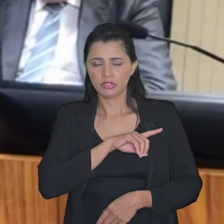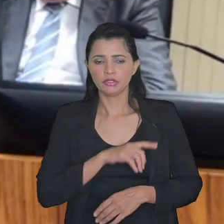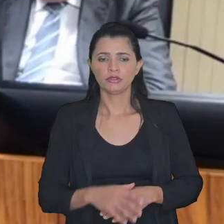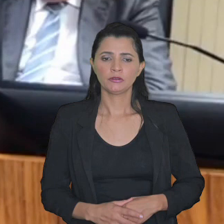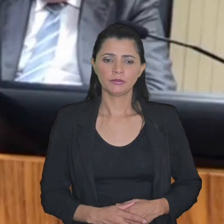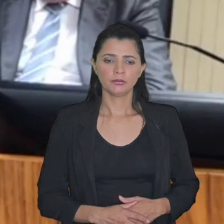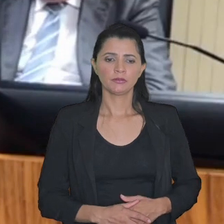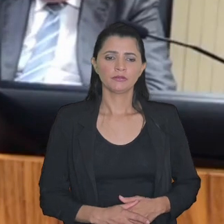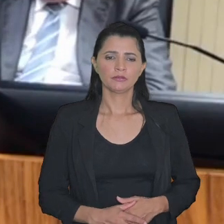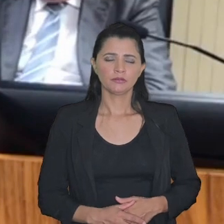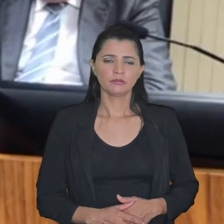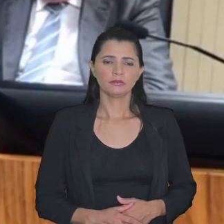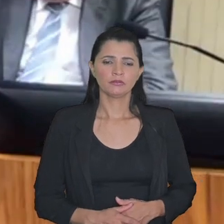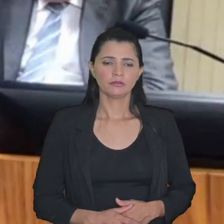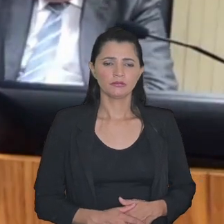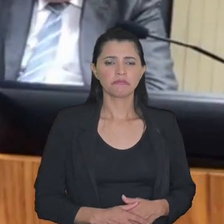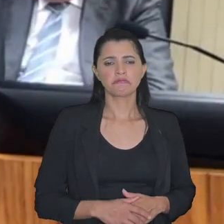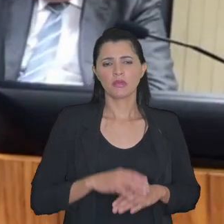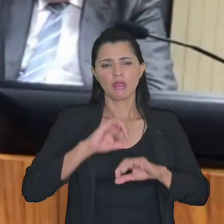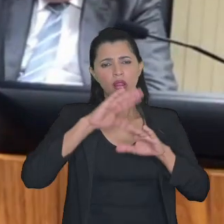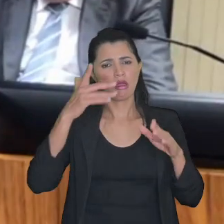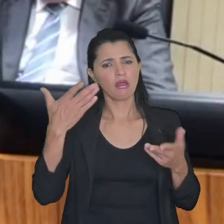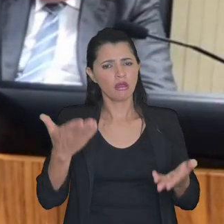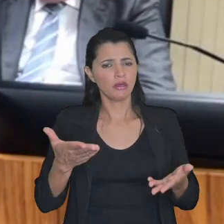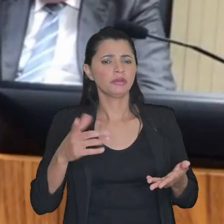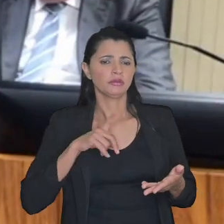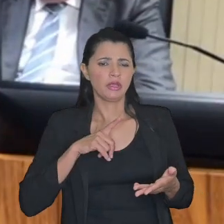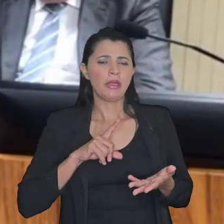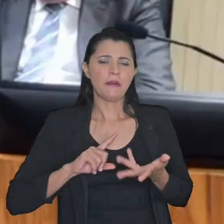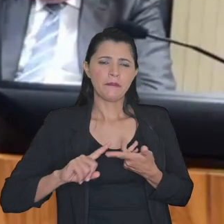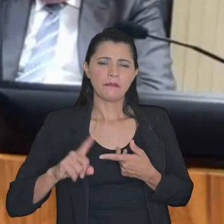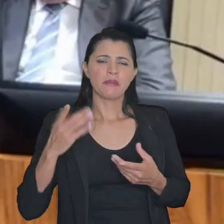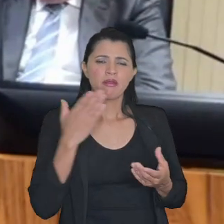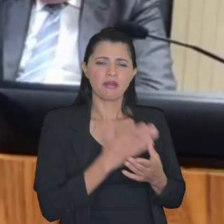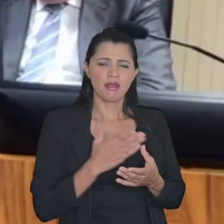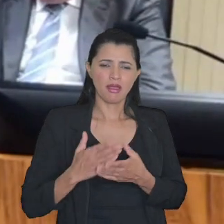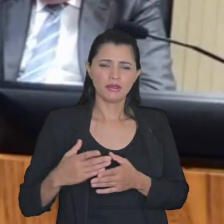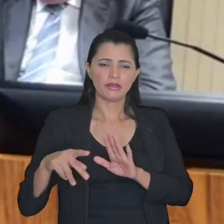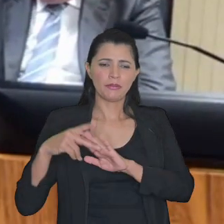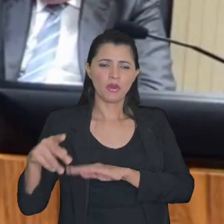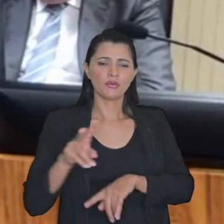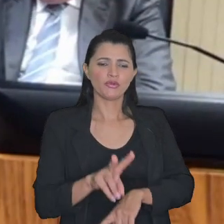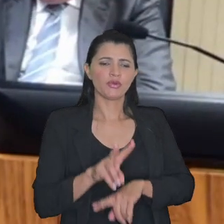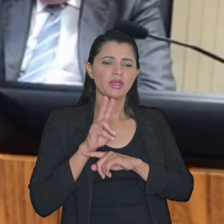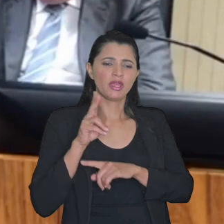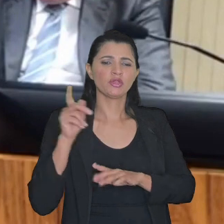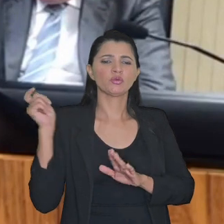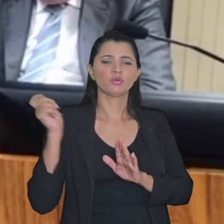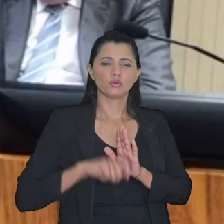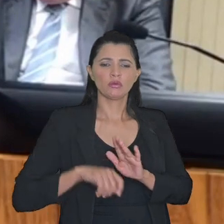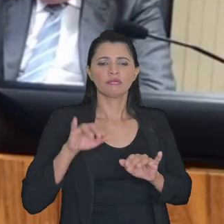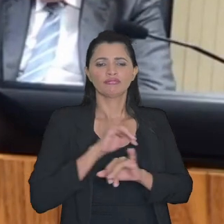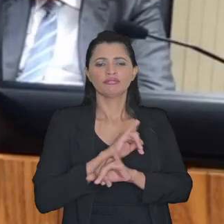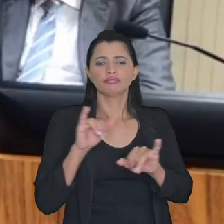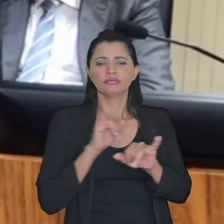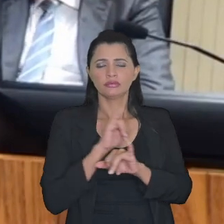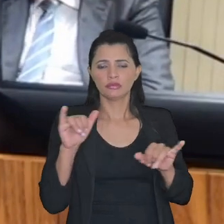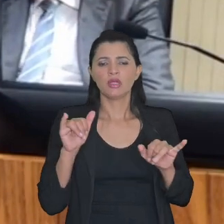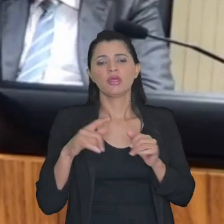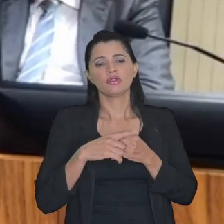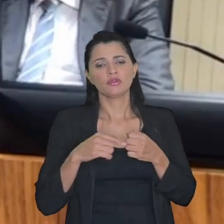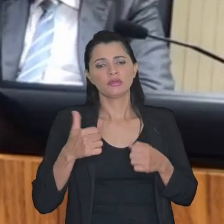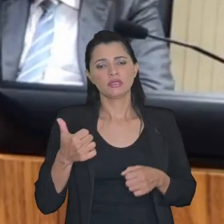muito claro nesse sentido é assim boa parte das causas distintivas do crédito tributário enunciadas